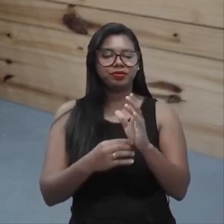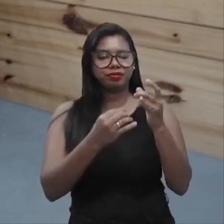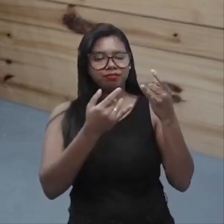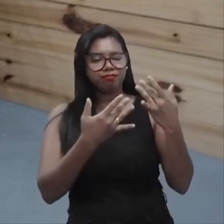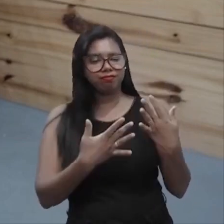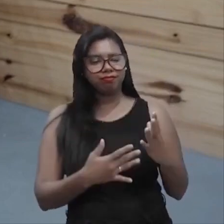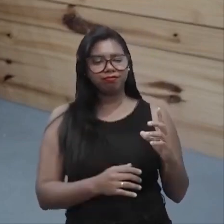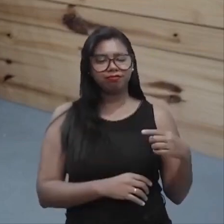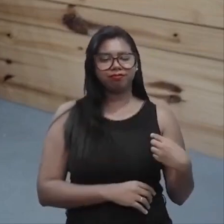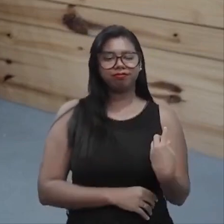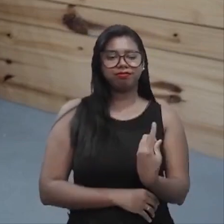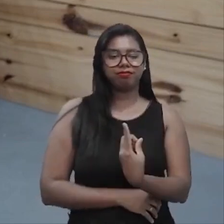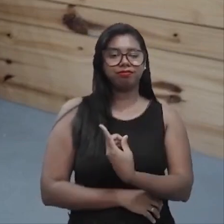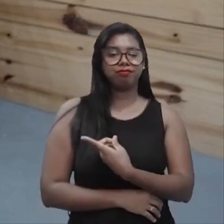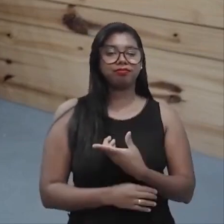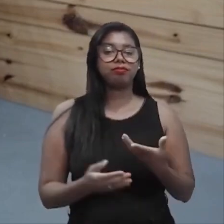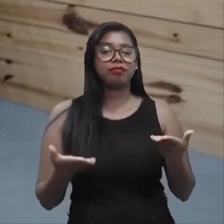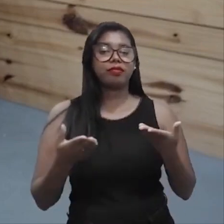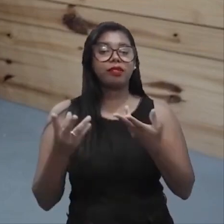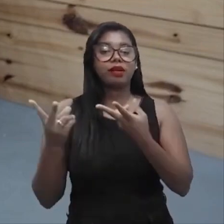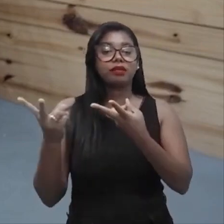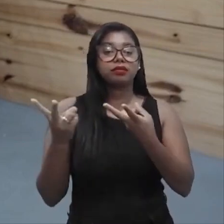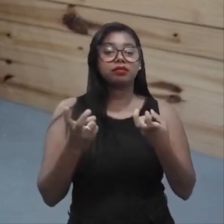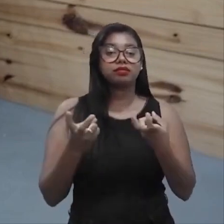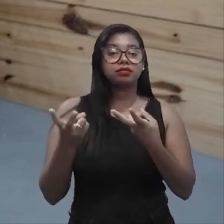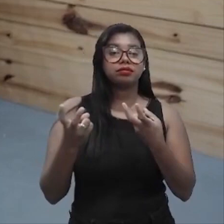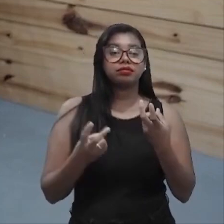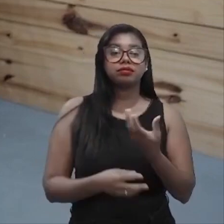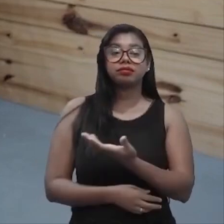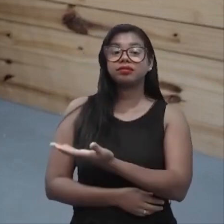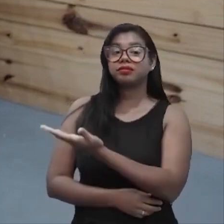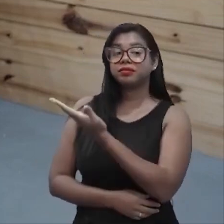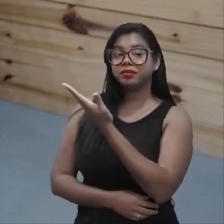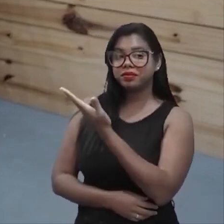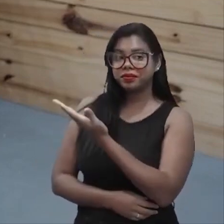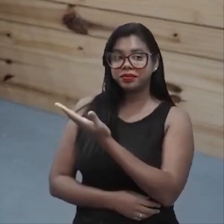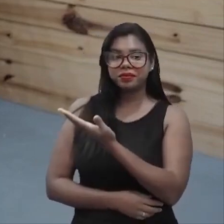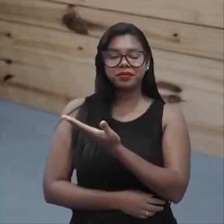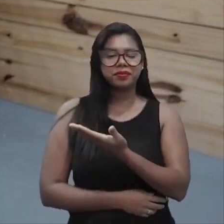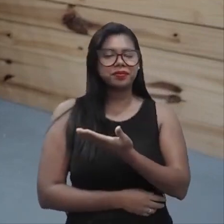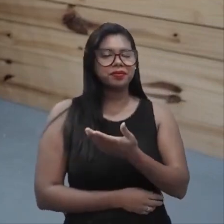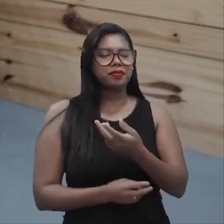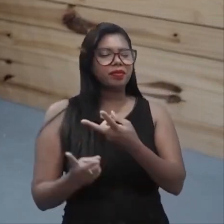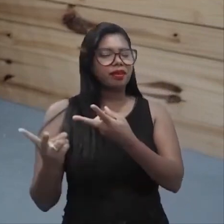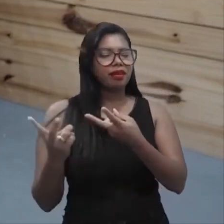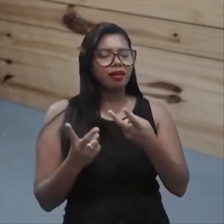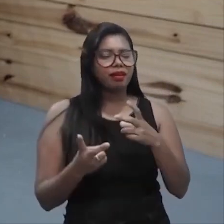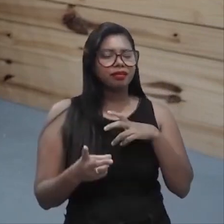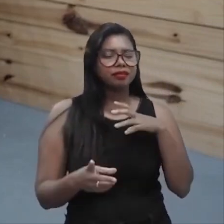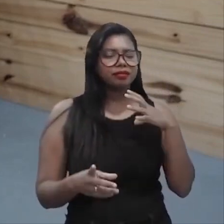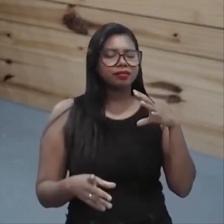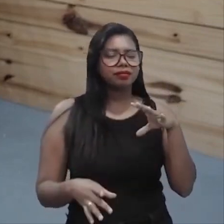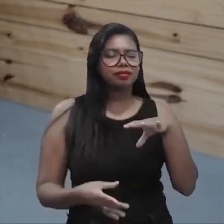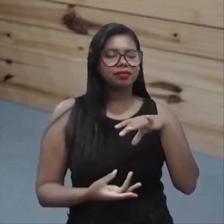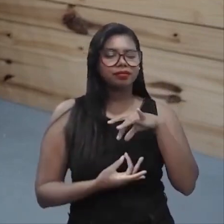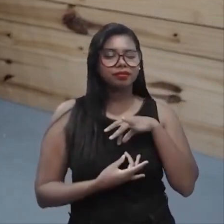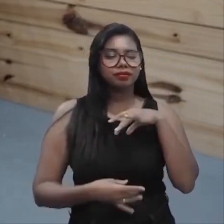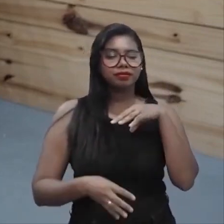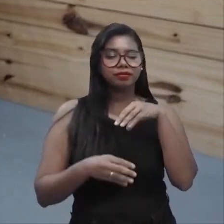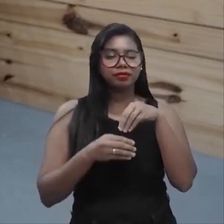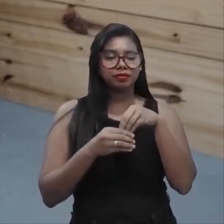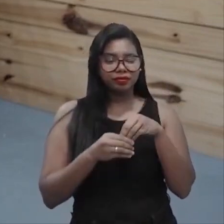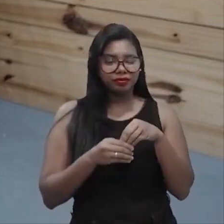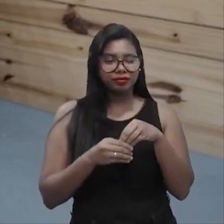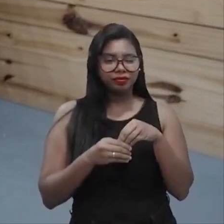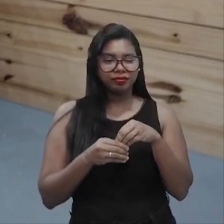nós, qual é a percepção que você teve da eficácia de um programa de